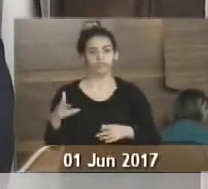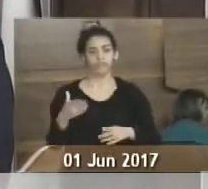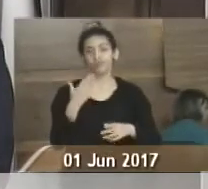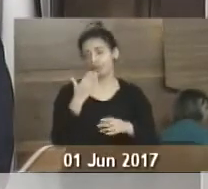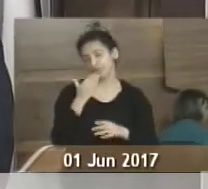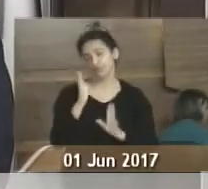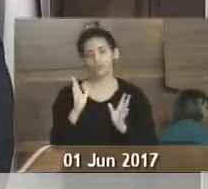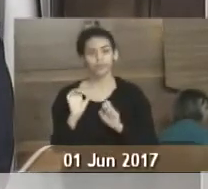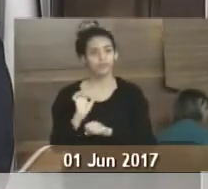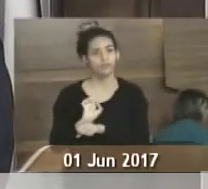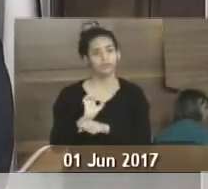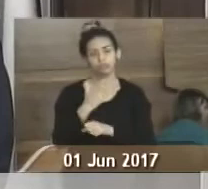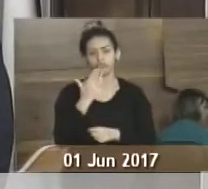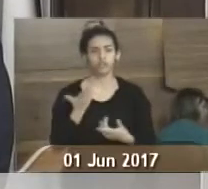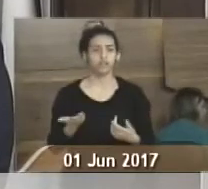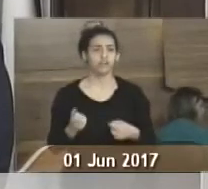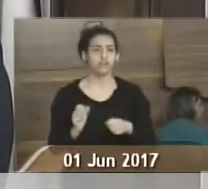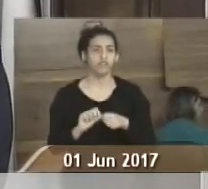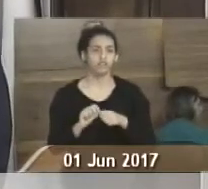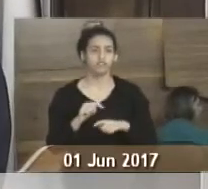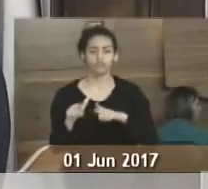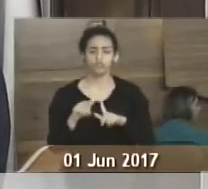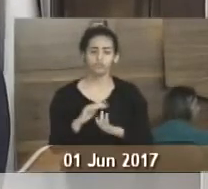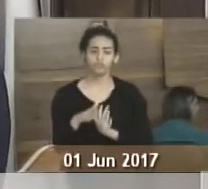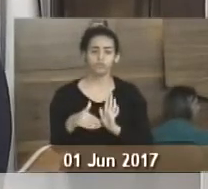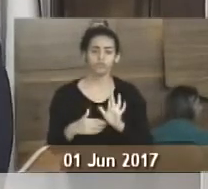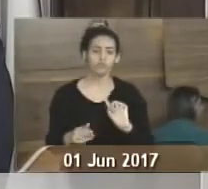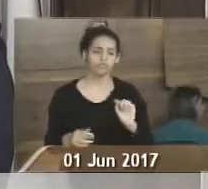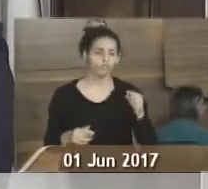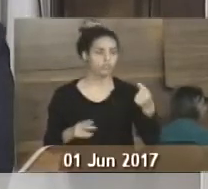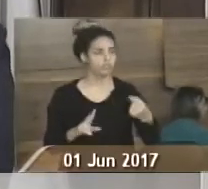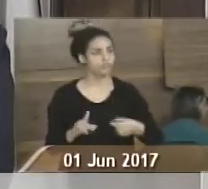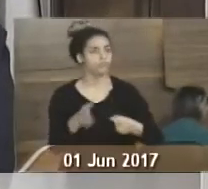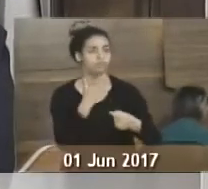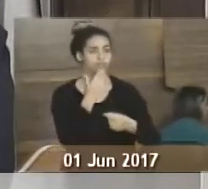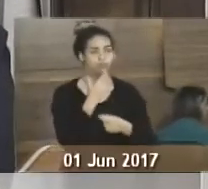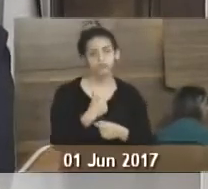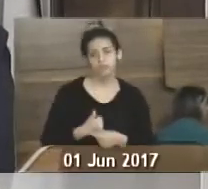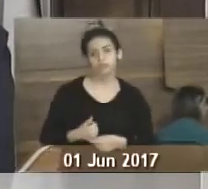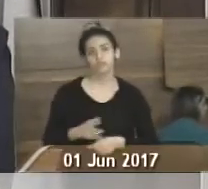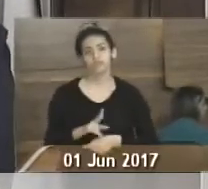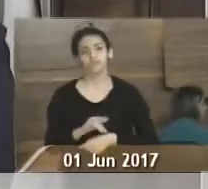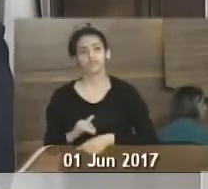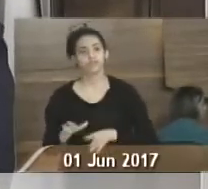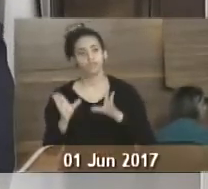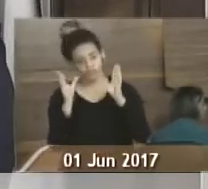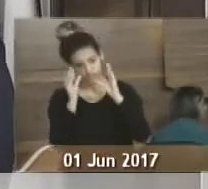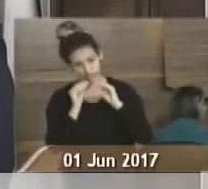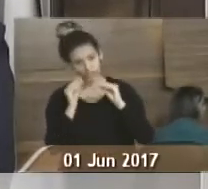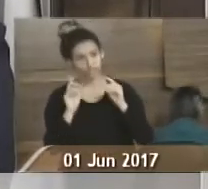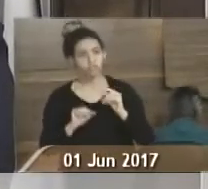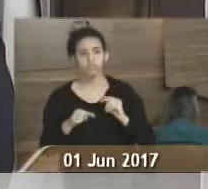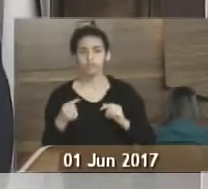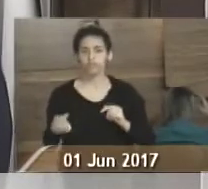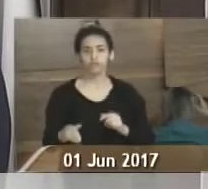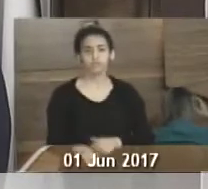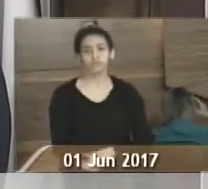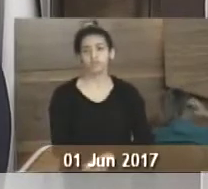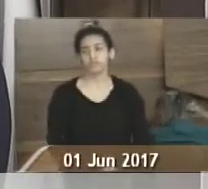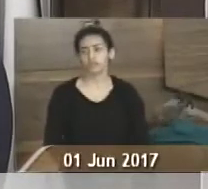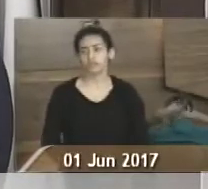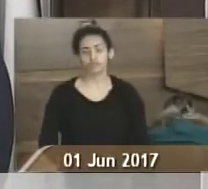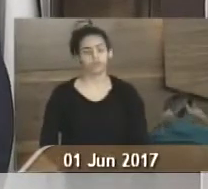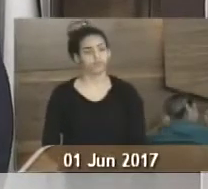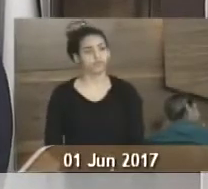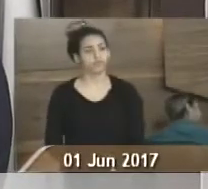vai primeiro ter a demanda dele. Fazendo a demanda, ele vai fazer a sua refeição, ele vai dormir, descansar, vai fazer um revezamento